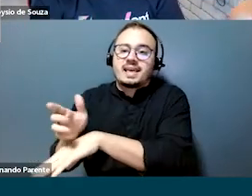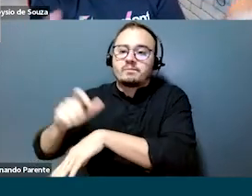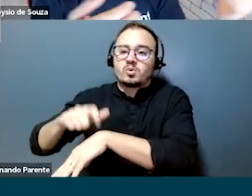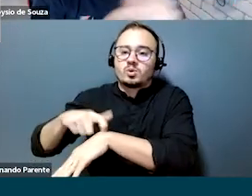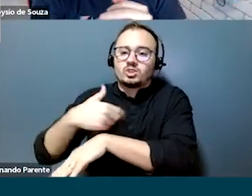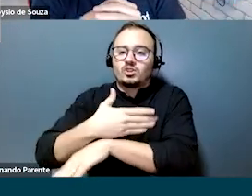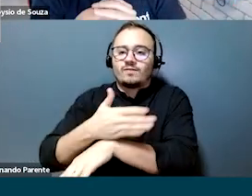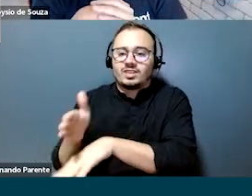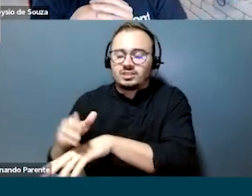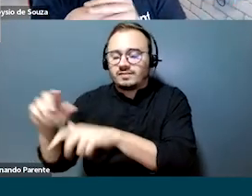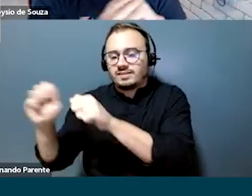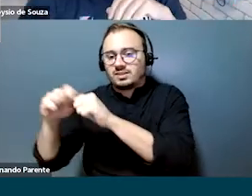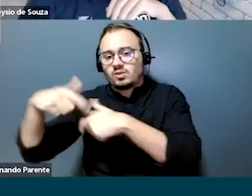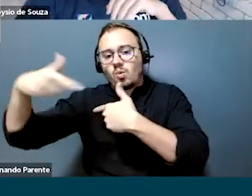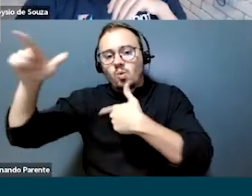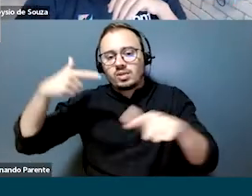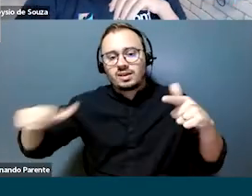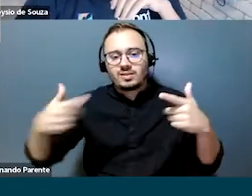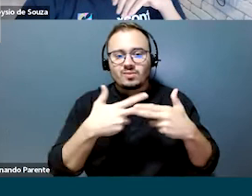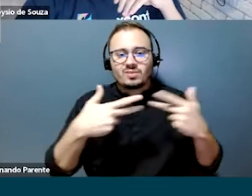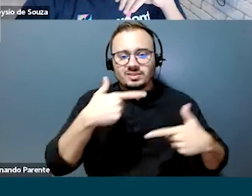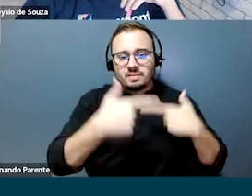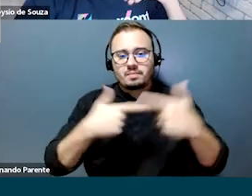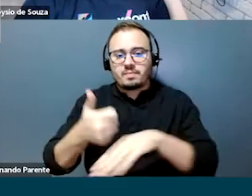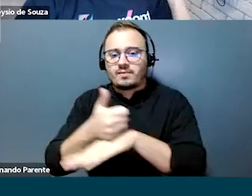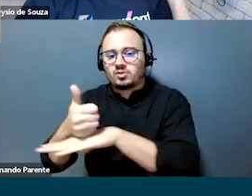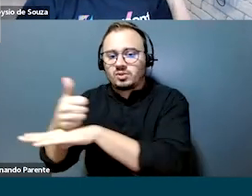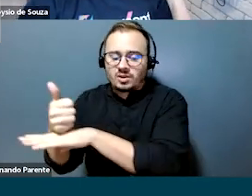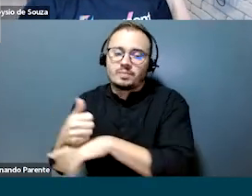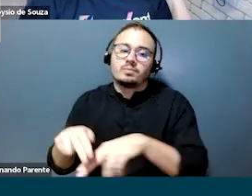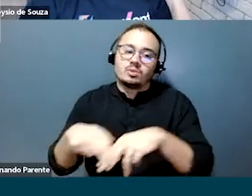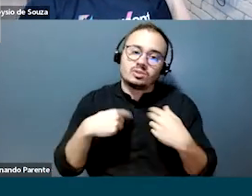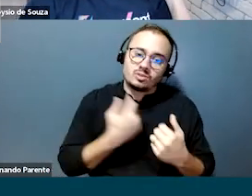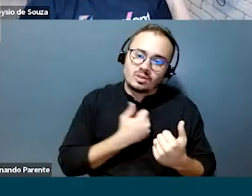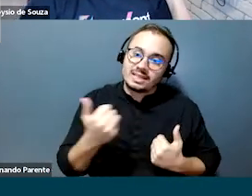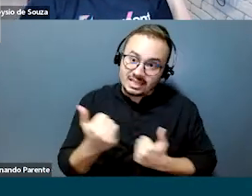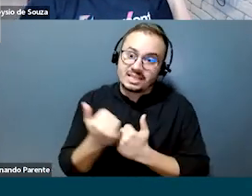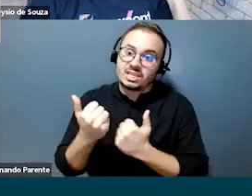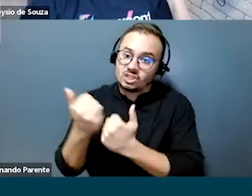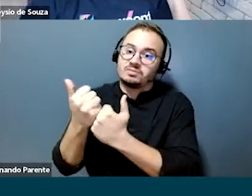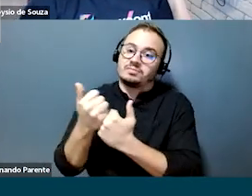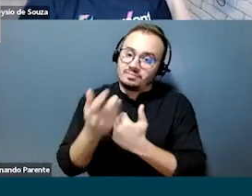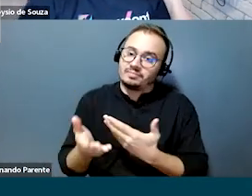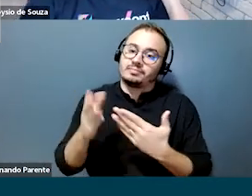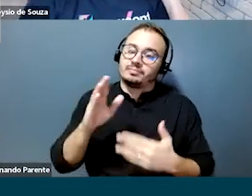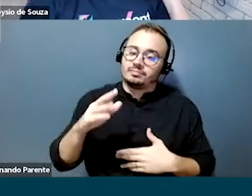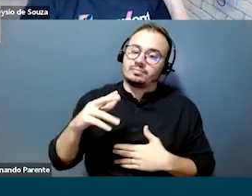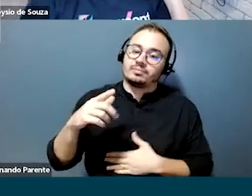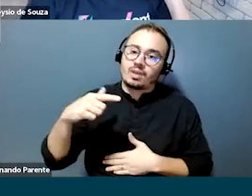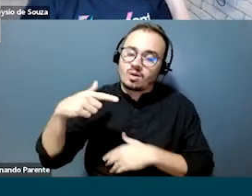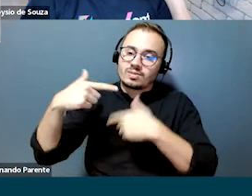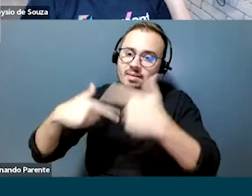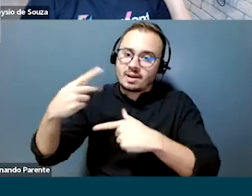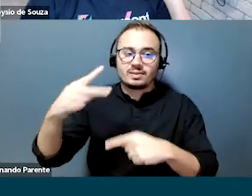atividades profissionais, né? E é por isso que a gente se dedica tanto a apoiar essa jornada e potencializar os